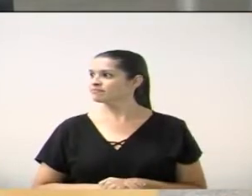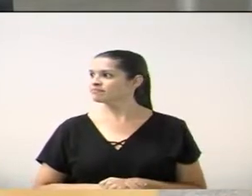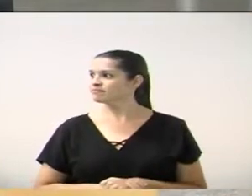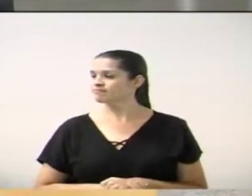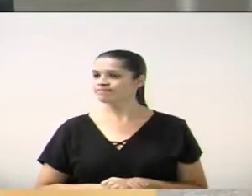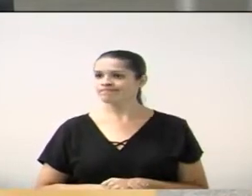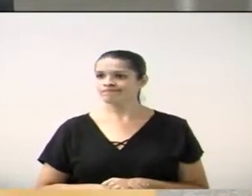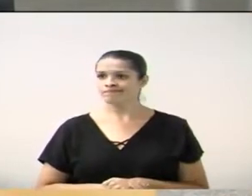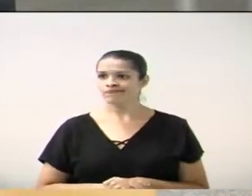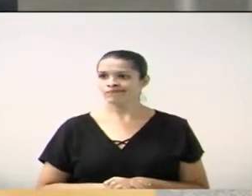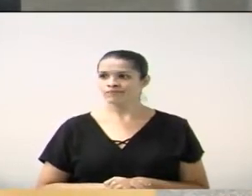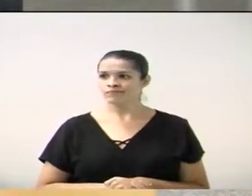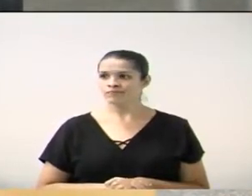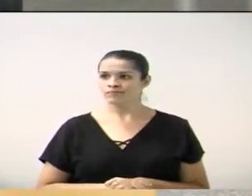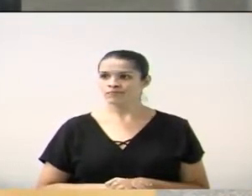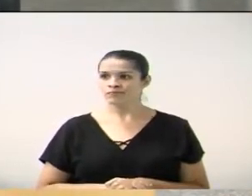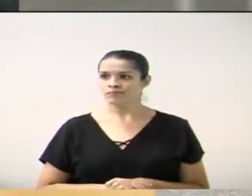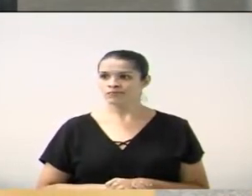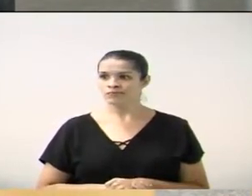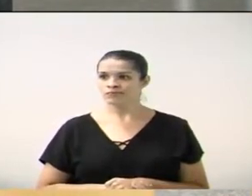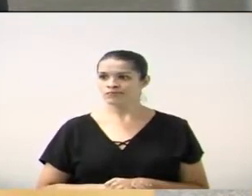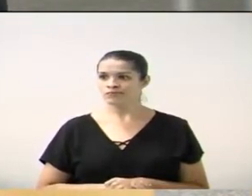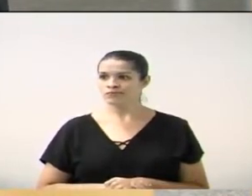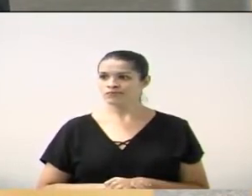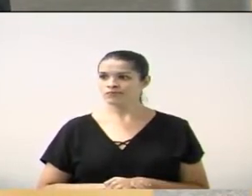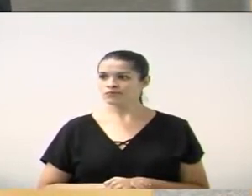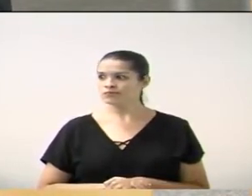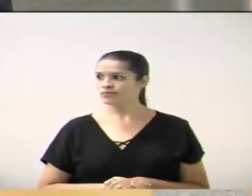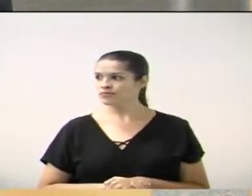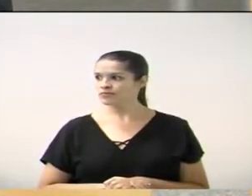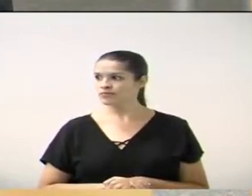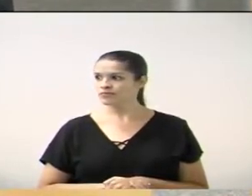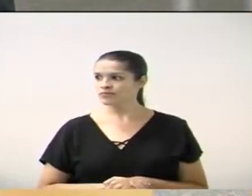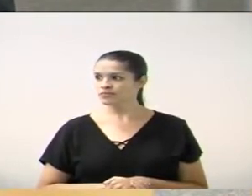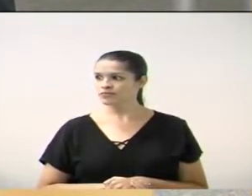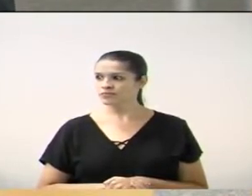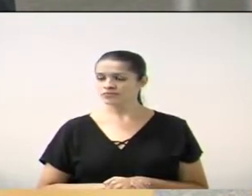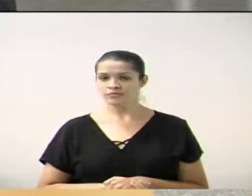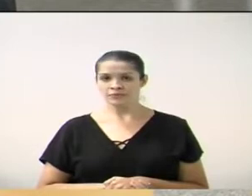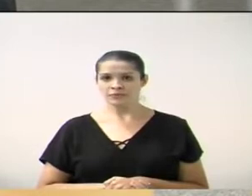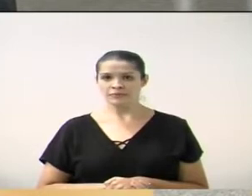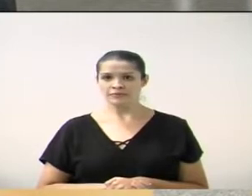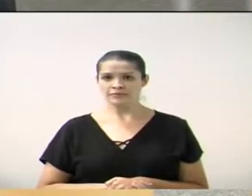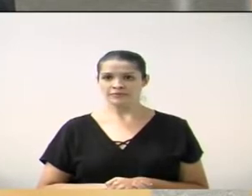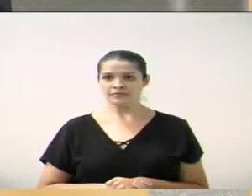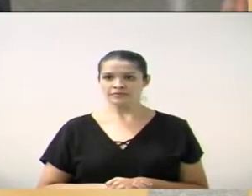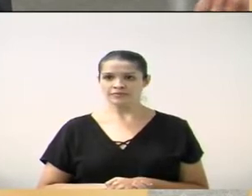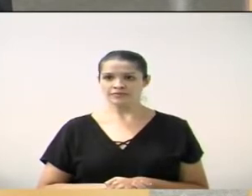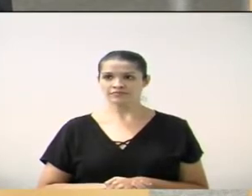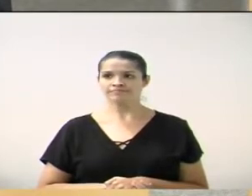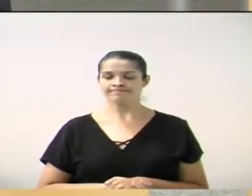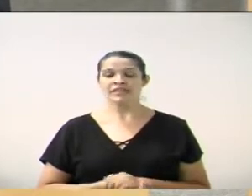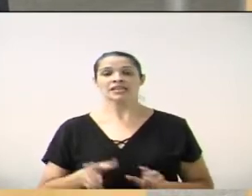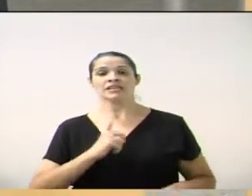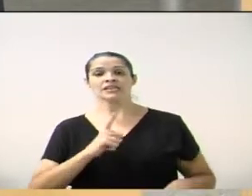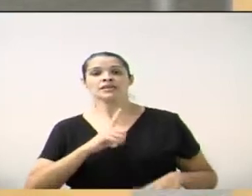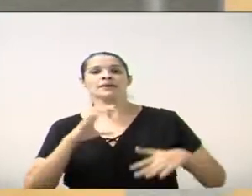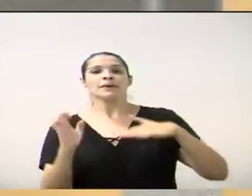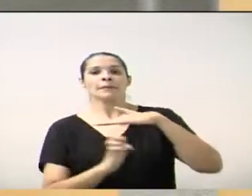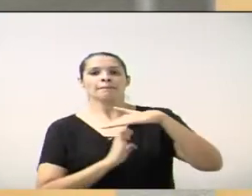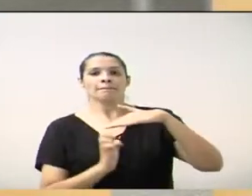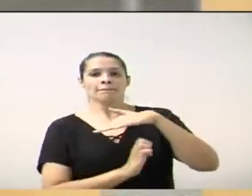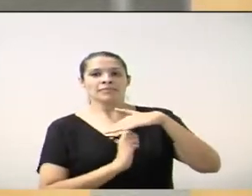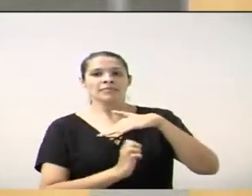o meu descontamento com a empresa Estre, município de Paulínia. Essa semana,